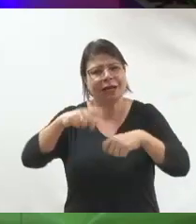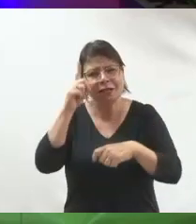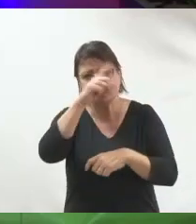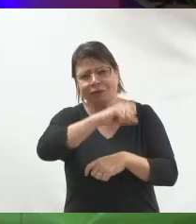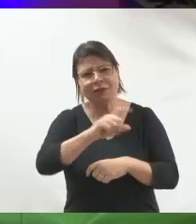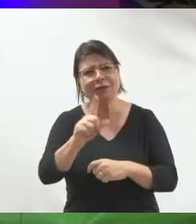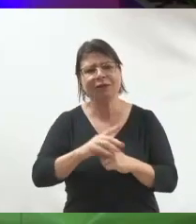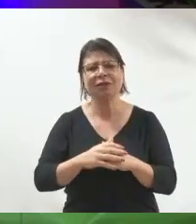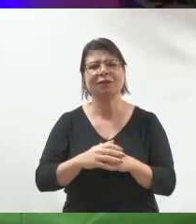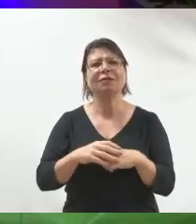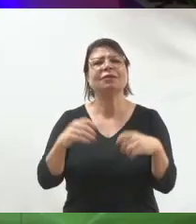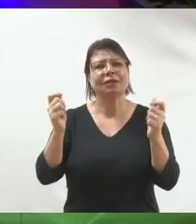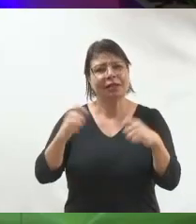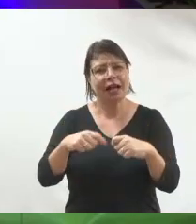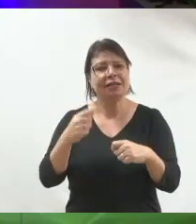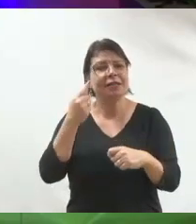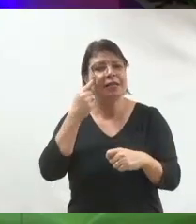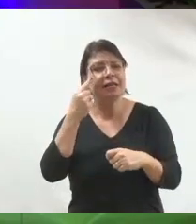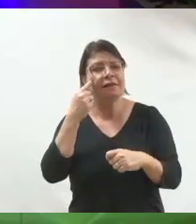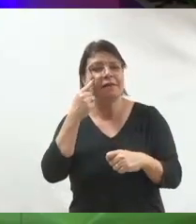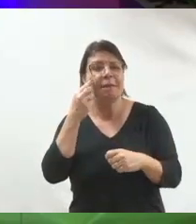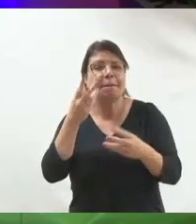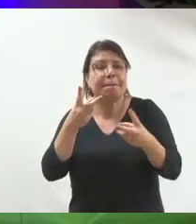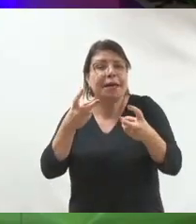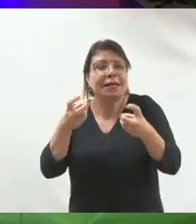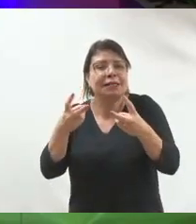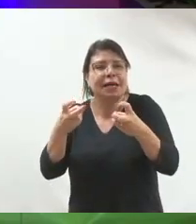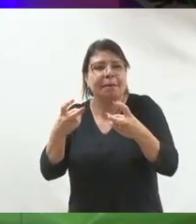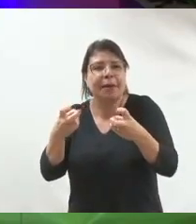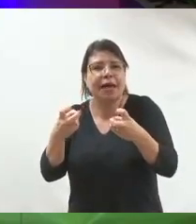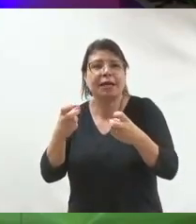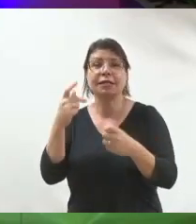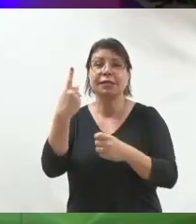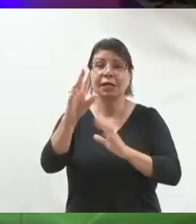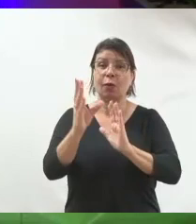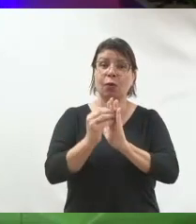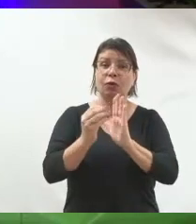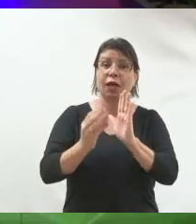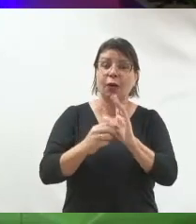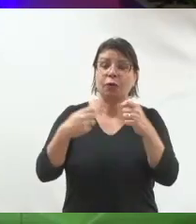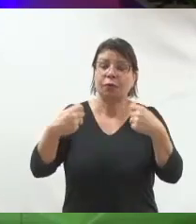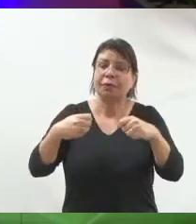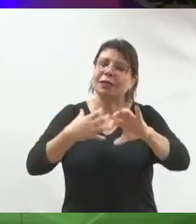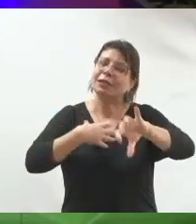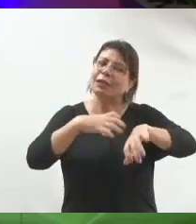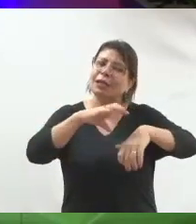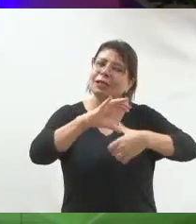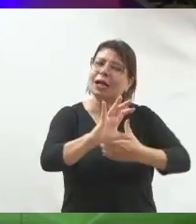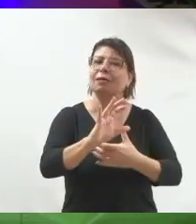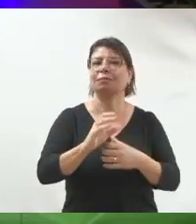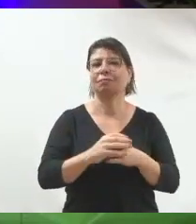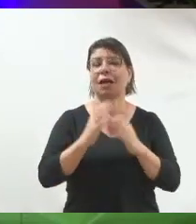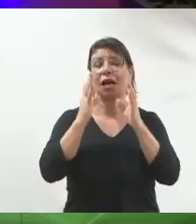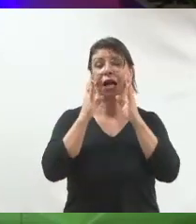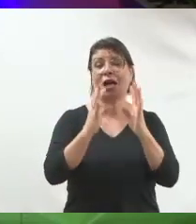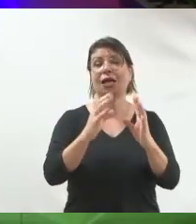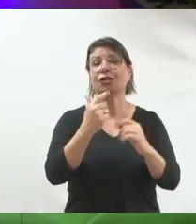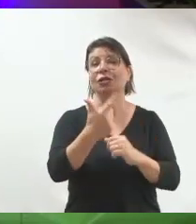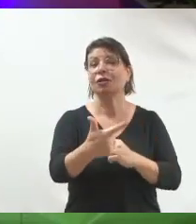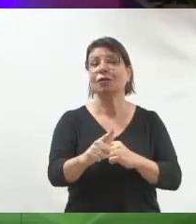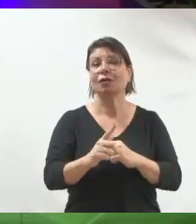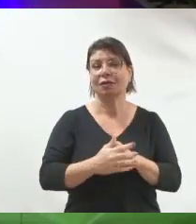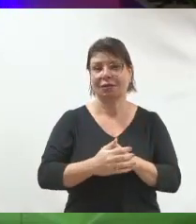você ter essa chavinha virada para como o conteúdo que você tem ou a sua história pode virar outras coisas,